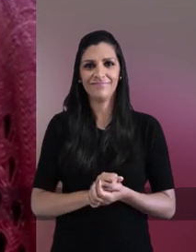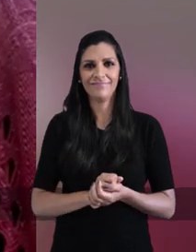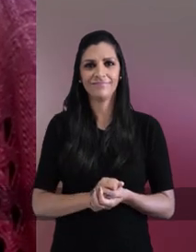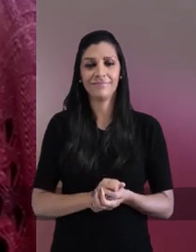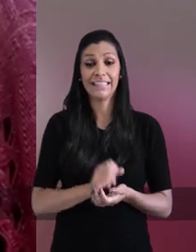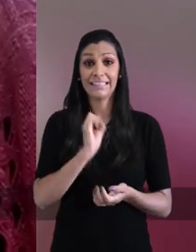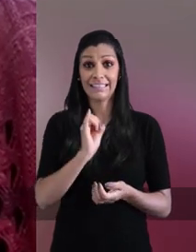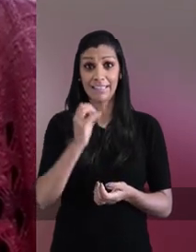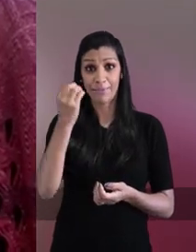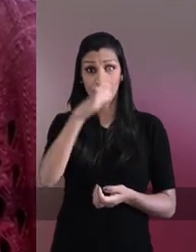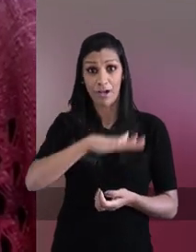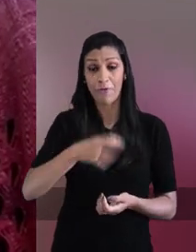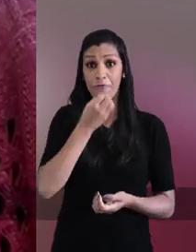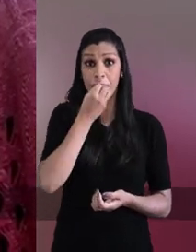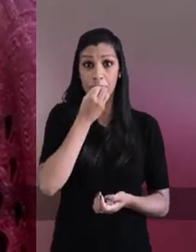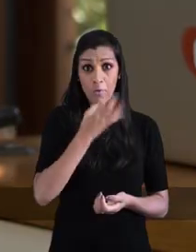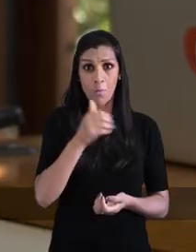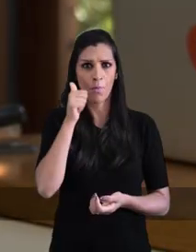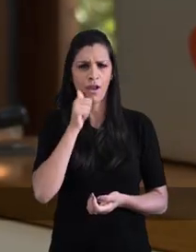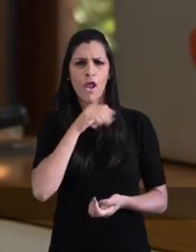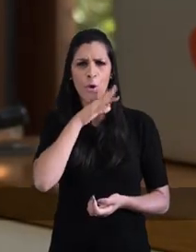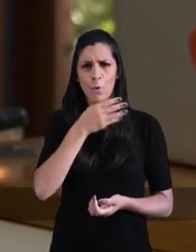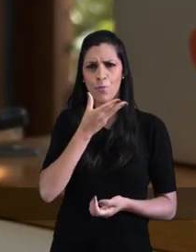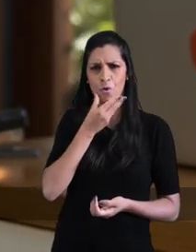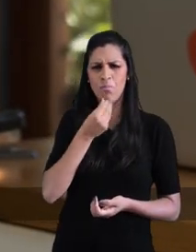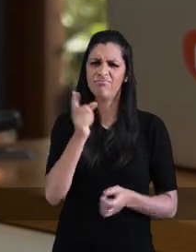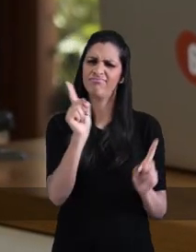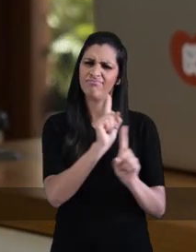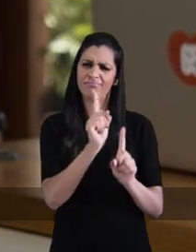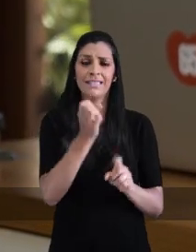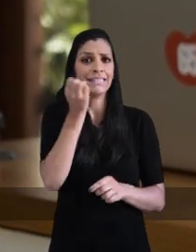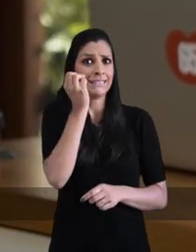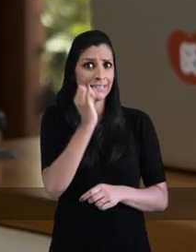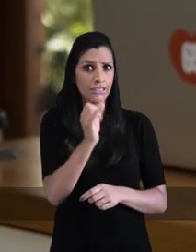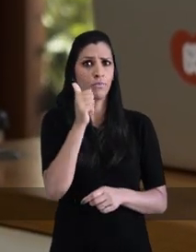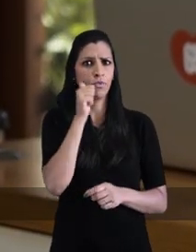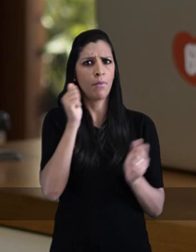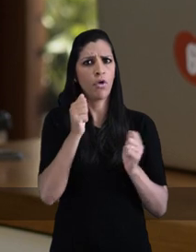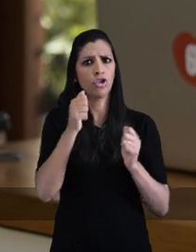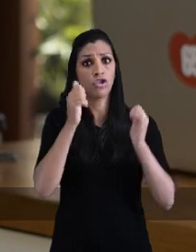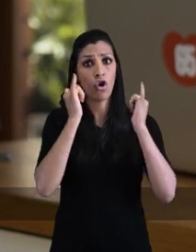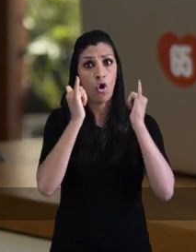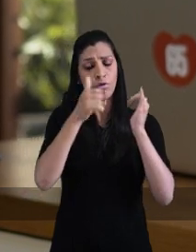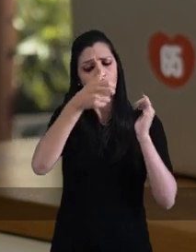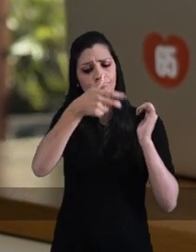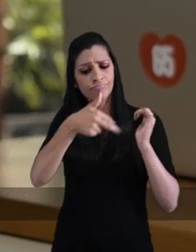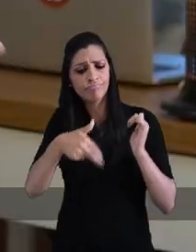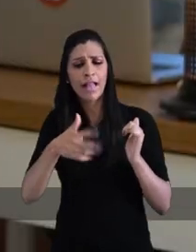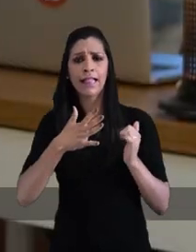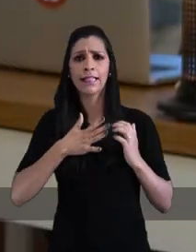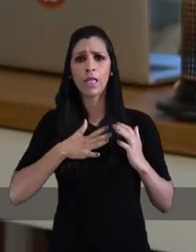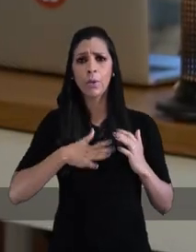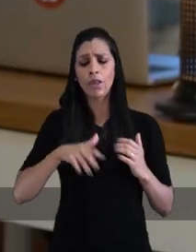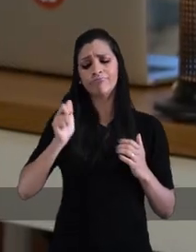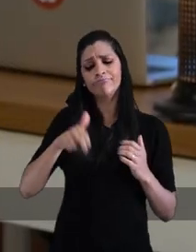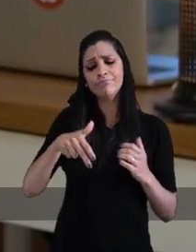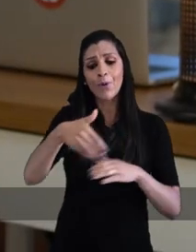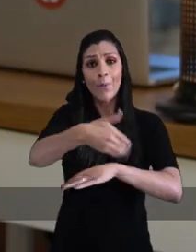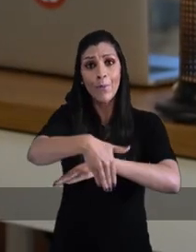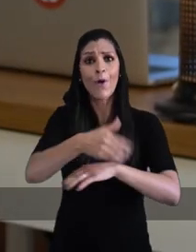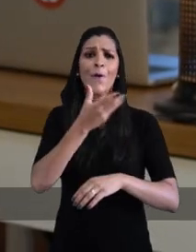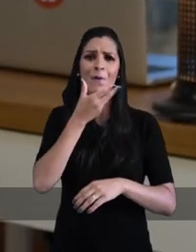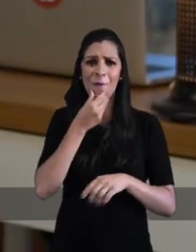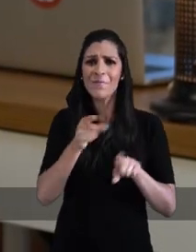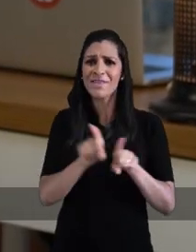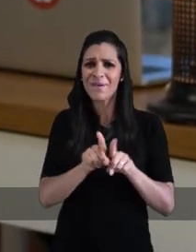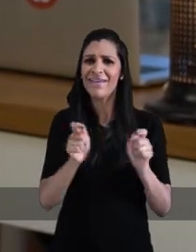Levantar muitas mulheres do chão. Será que se a cidade for boa para as mulheres vai ser ruim para os homens? Eu não acredito nisso. Se uma mulher puder descer do